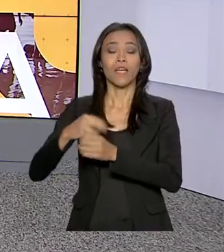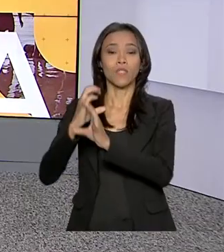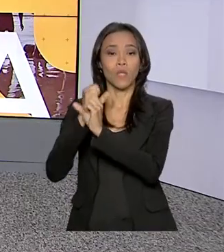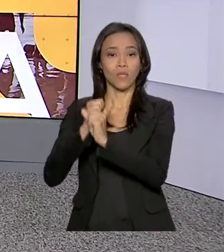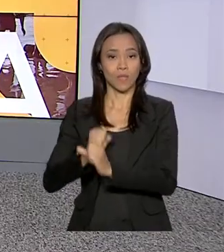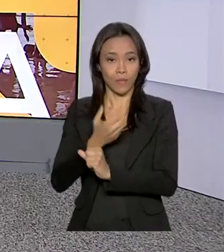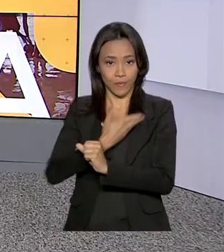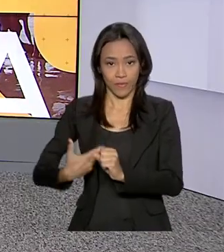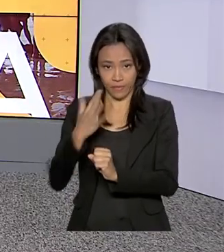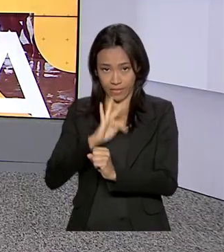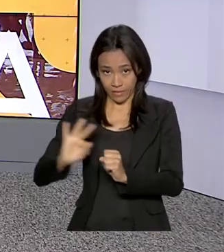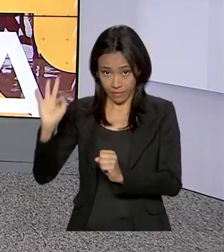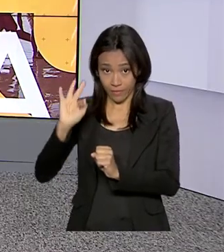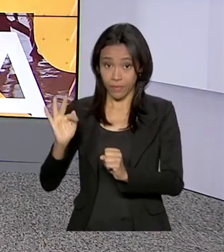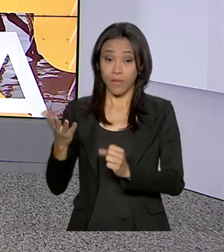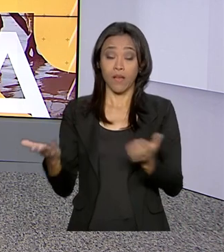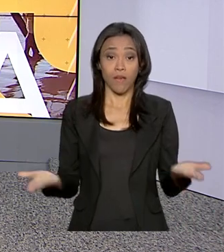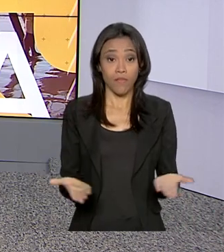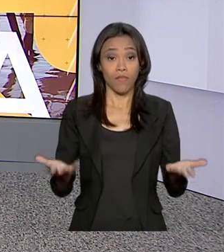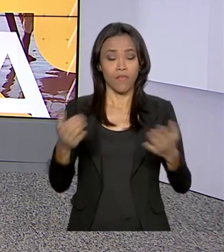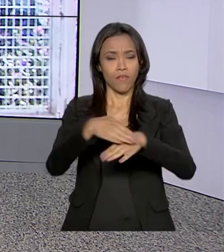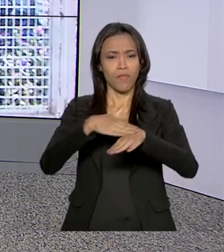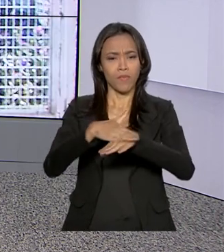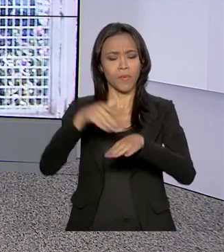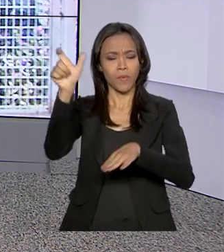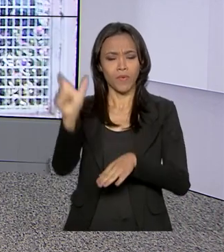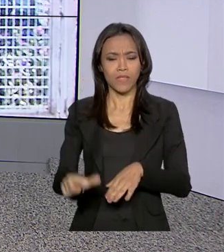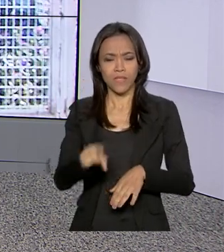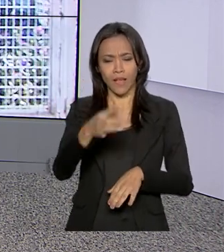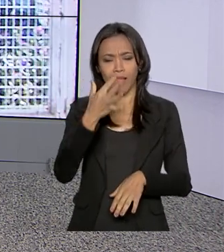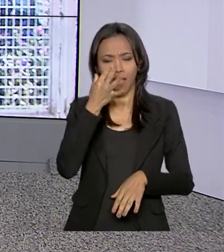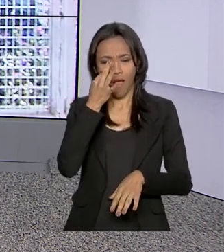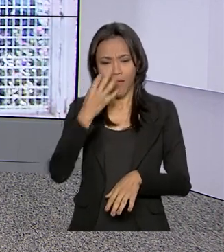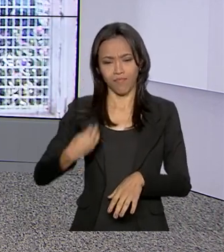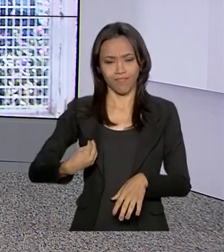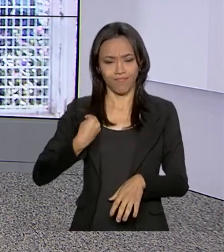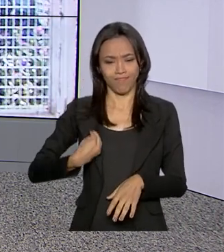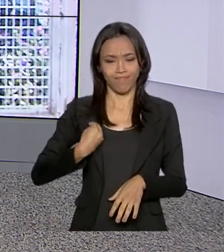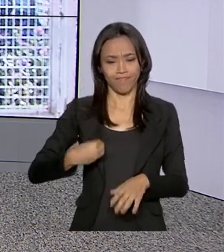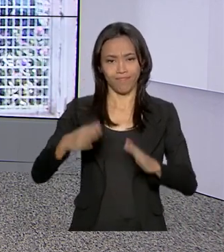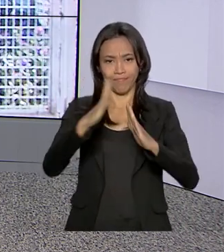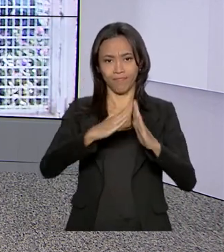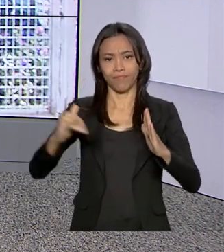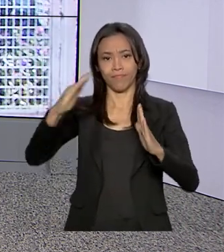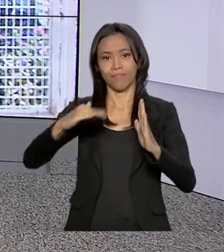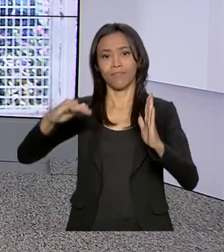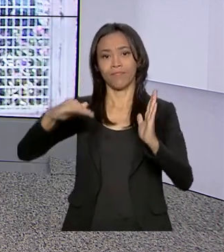Vamos então conversar ao vivo com a repórter Dani L. Popov. Ela está no Palácio da Alvorada. Bom dia, Dani.